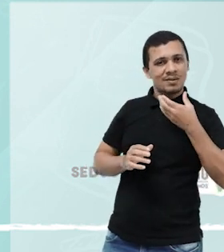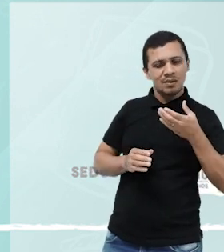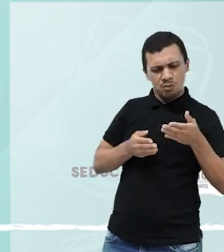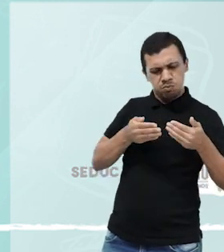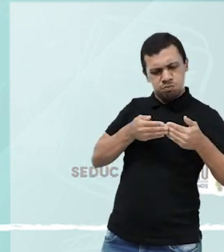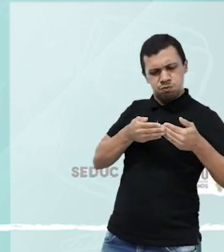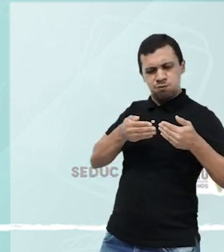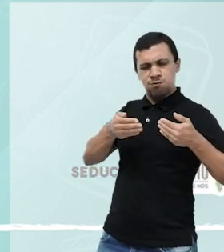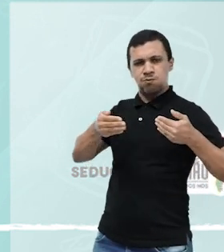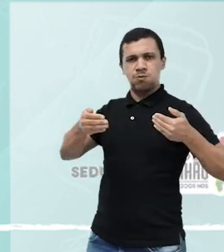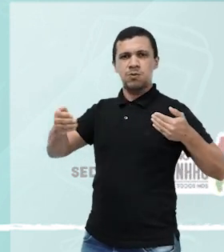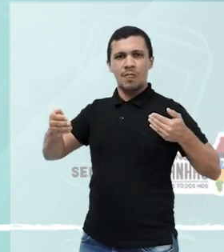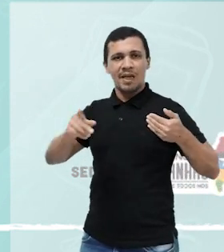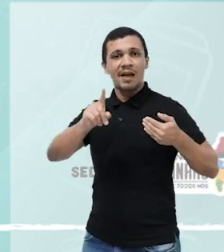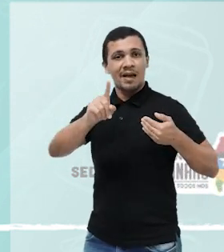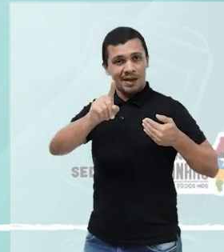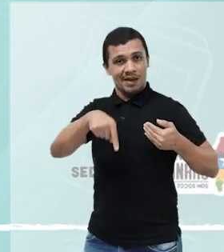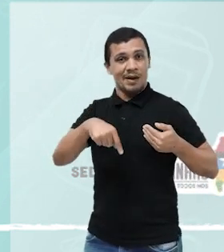teatral,